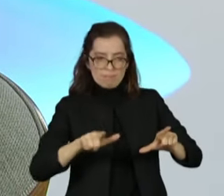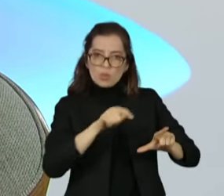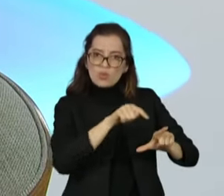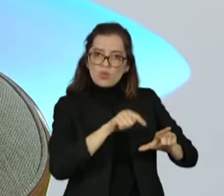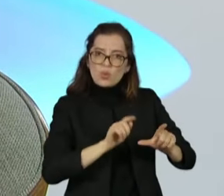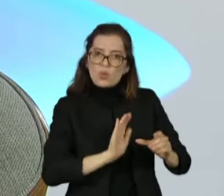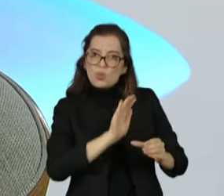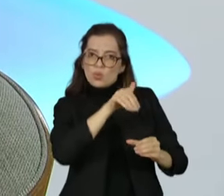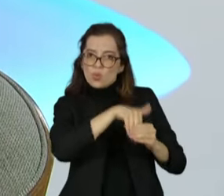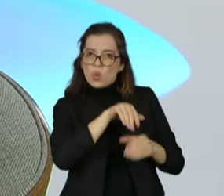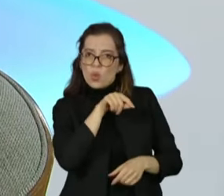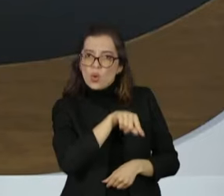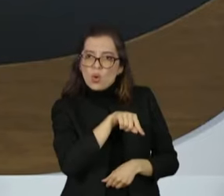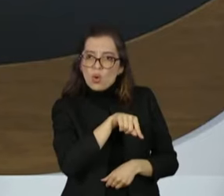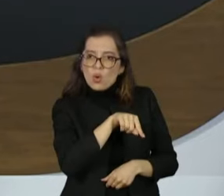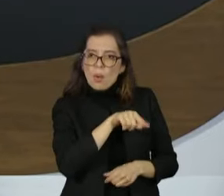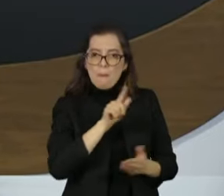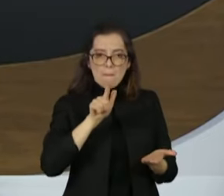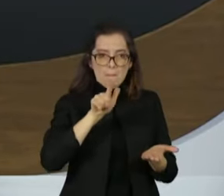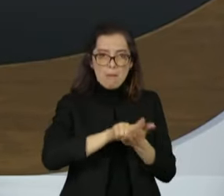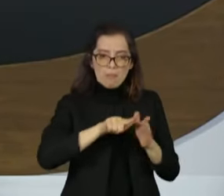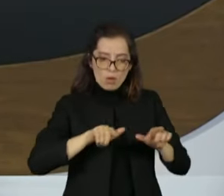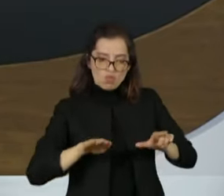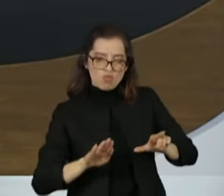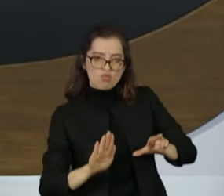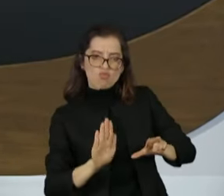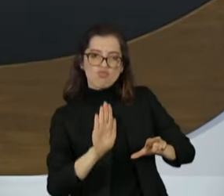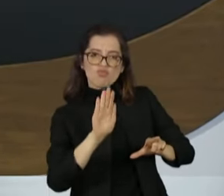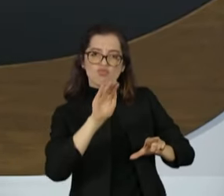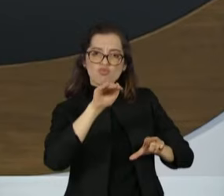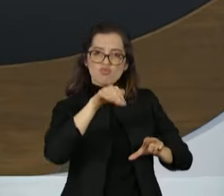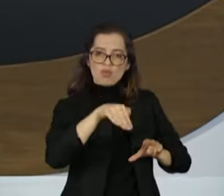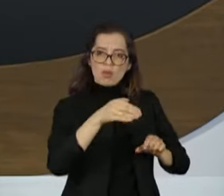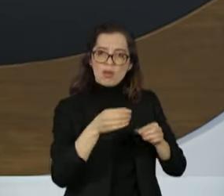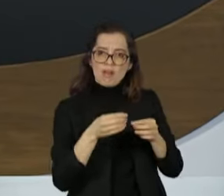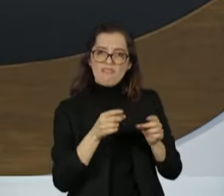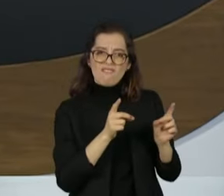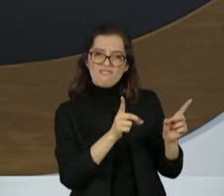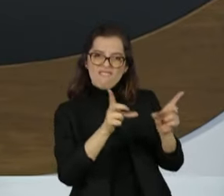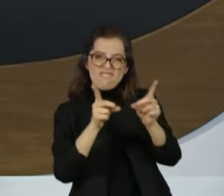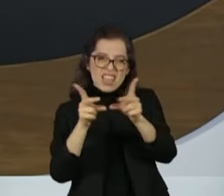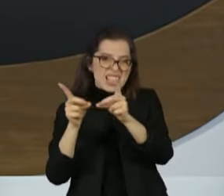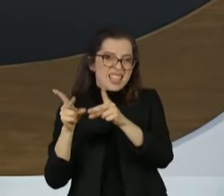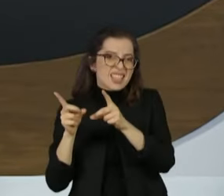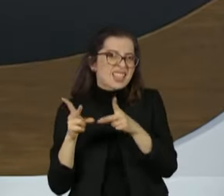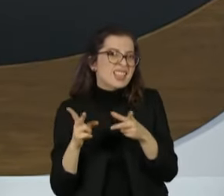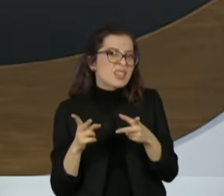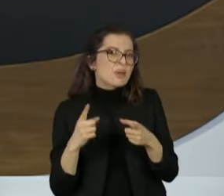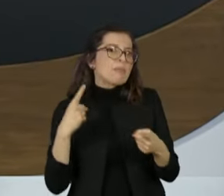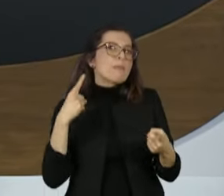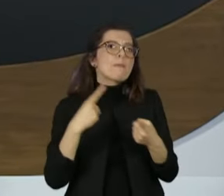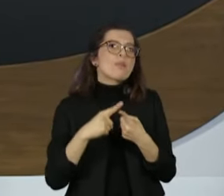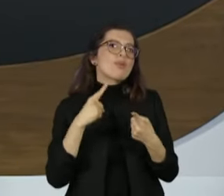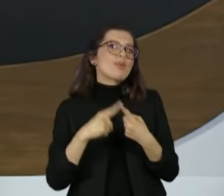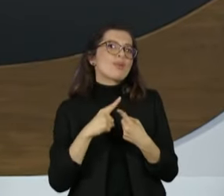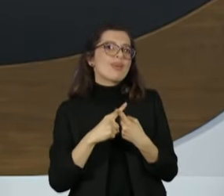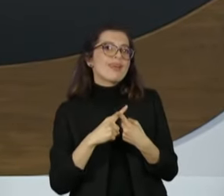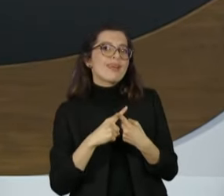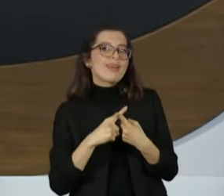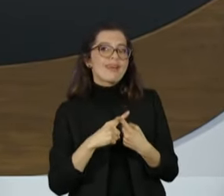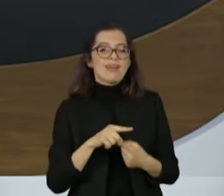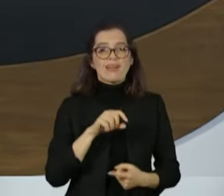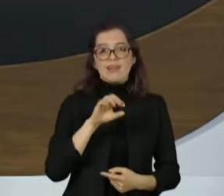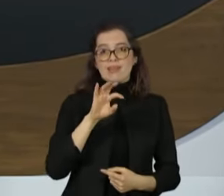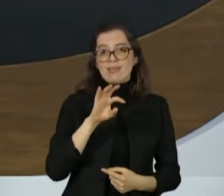impressão do voto, só foi possível porque o STF derrubou algo que vocês votaram e, como a senhora mesmo disse,